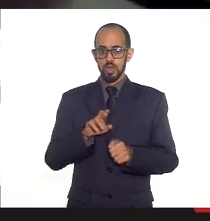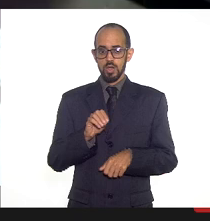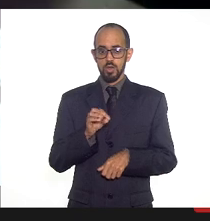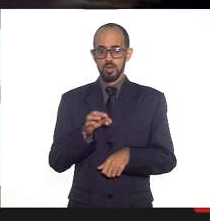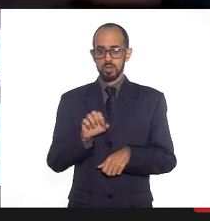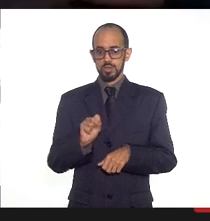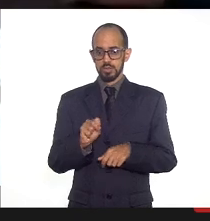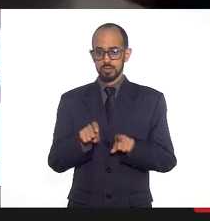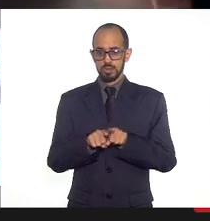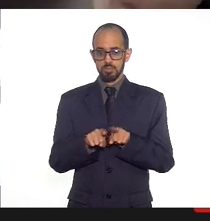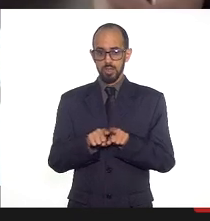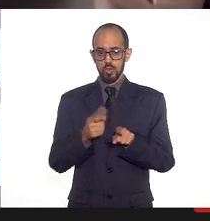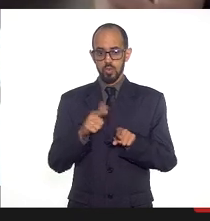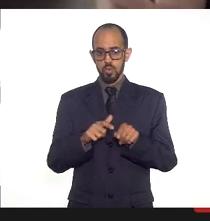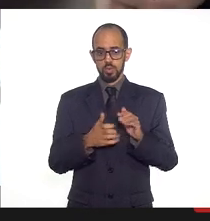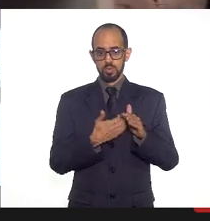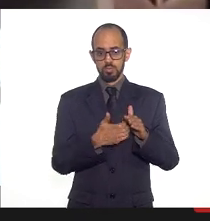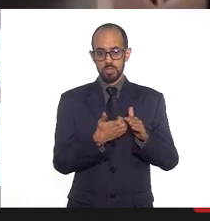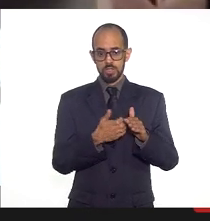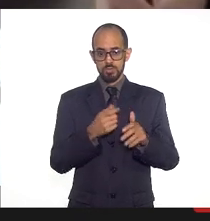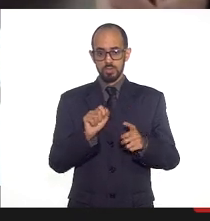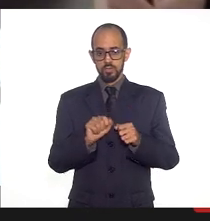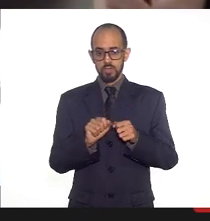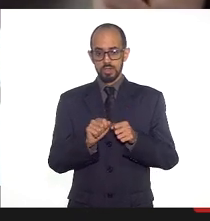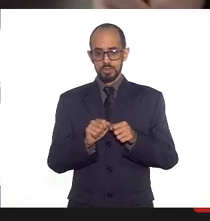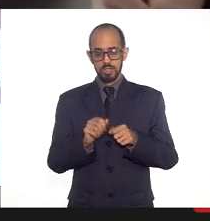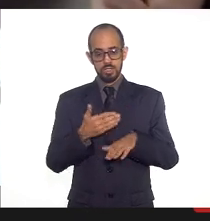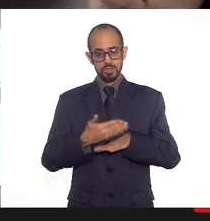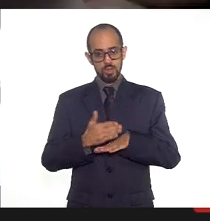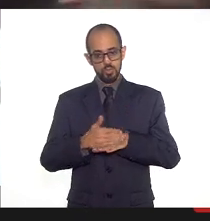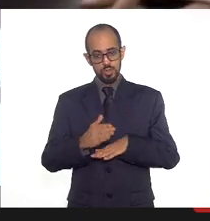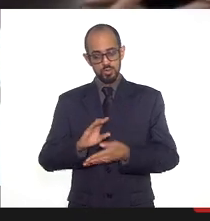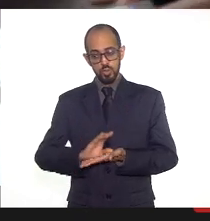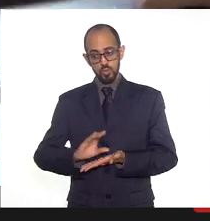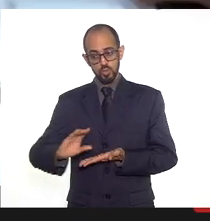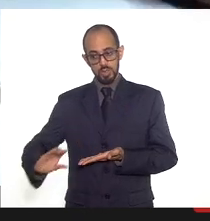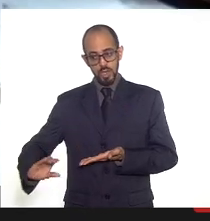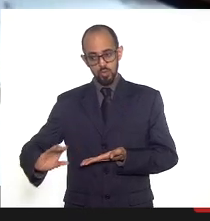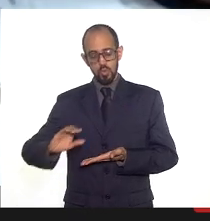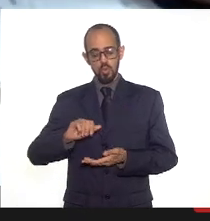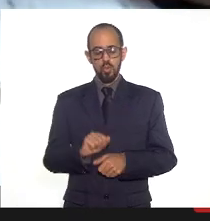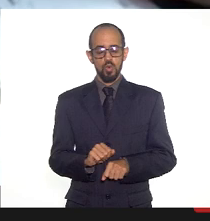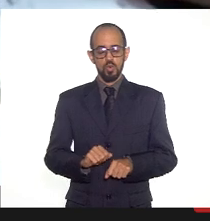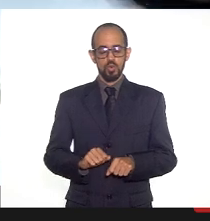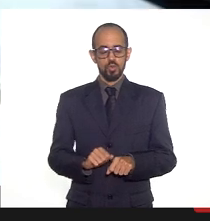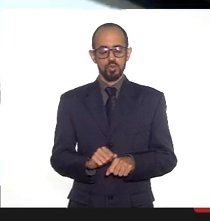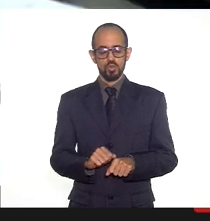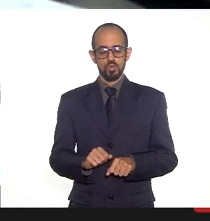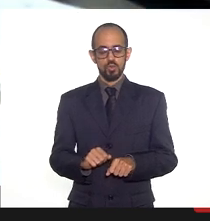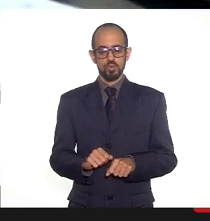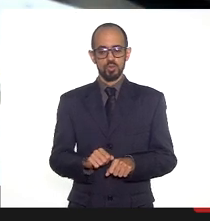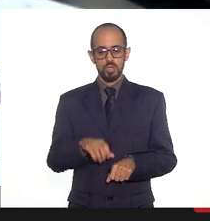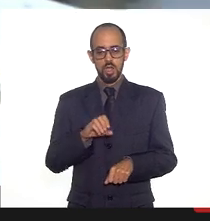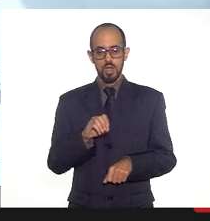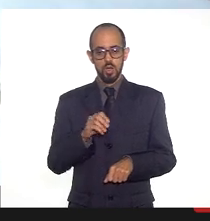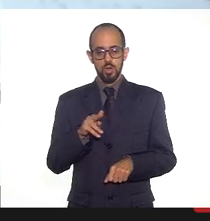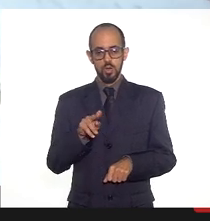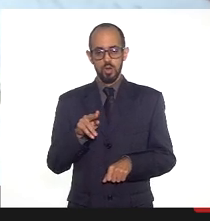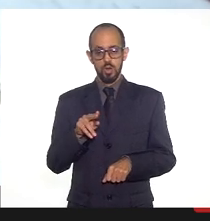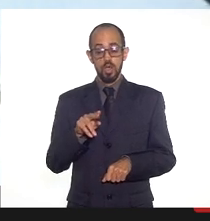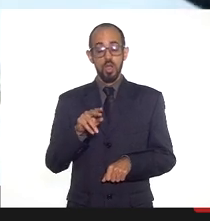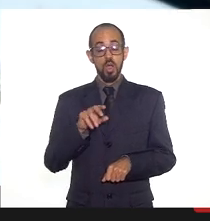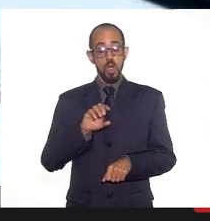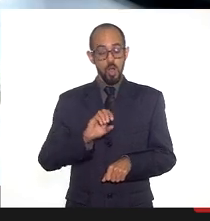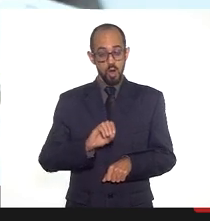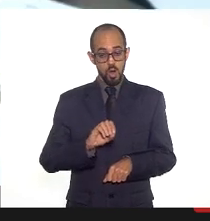para viabilizar a execução de alguma parte do recurso via termos de cooperação com a OPAS. são de sentido que a